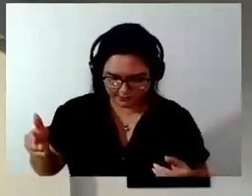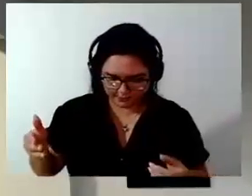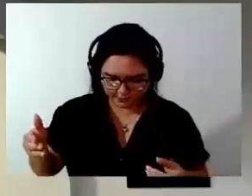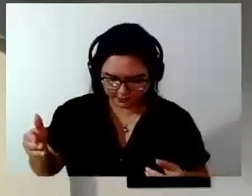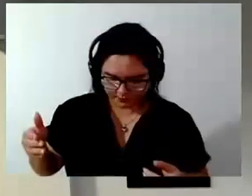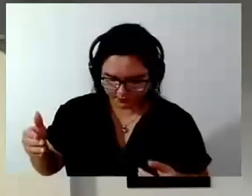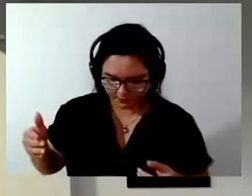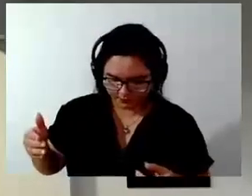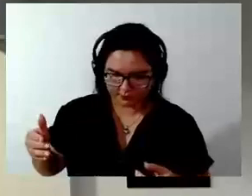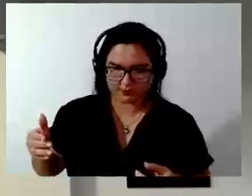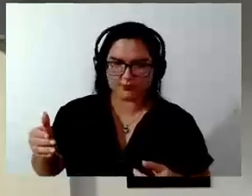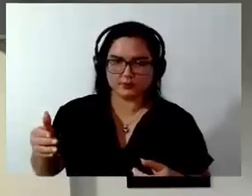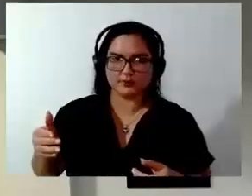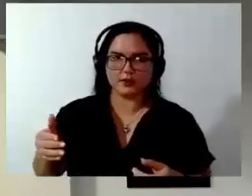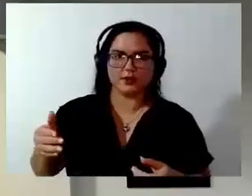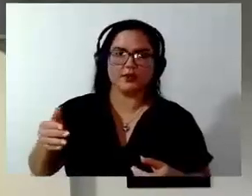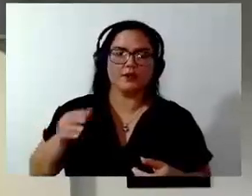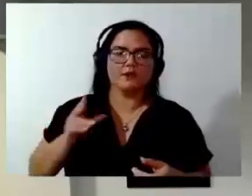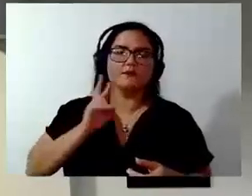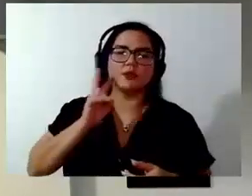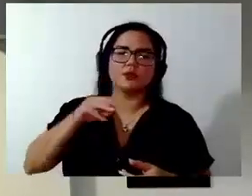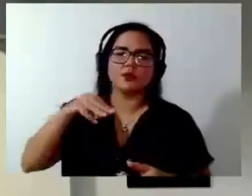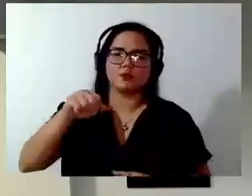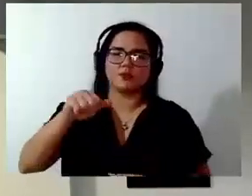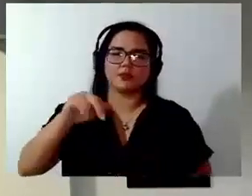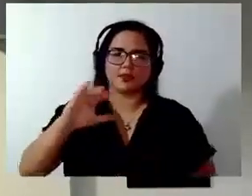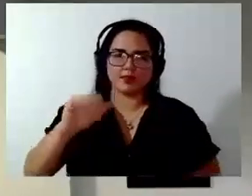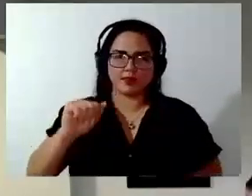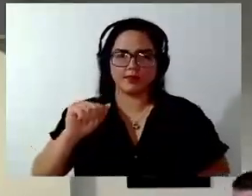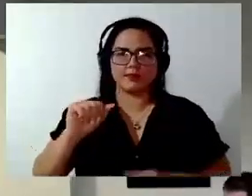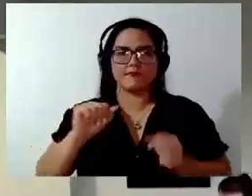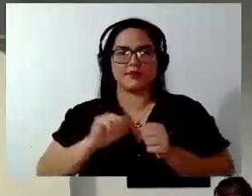chamar o vereador Maneca, do MDB, para fazer uso da palavra.